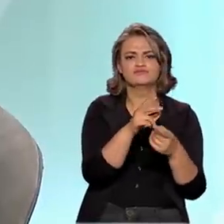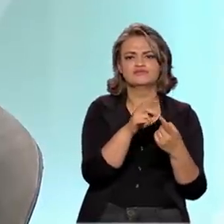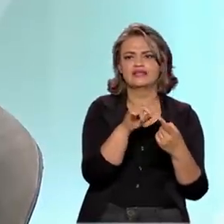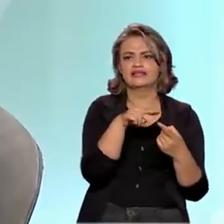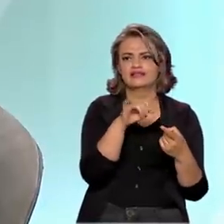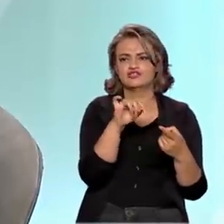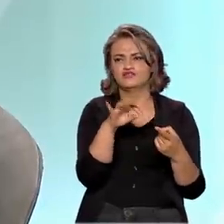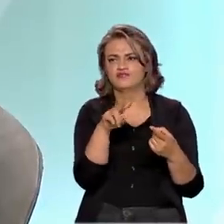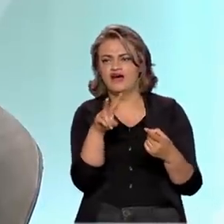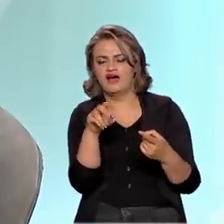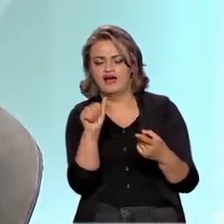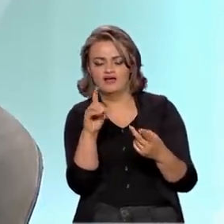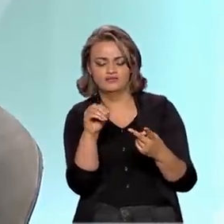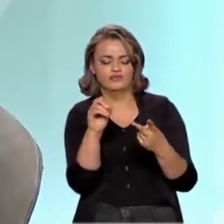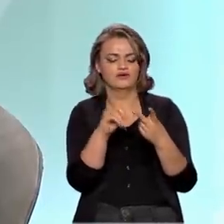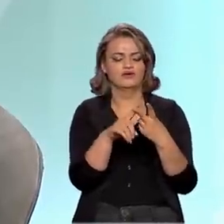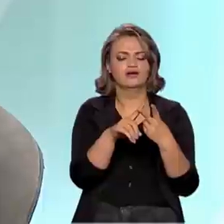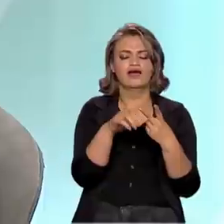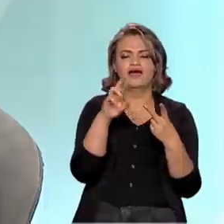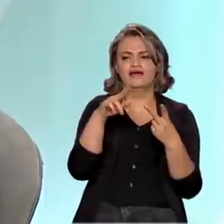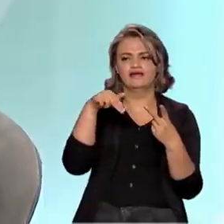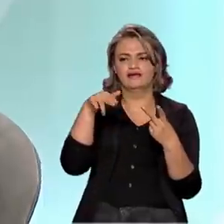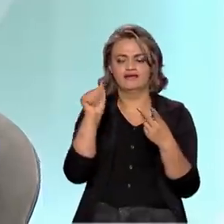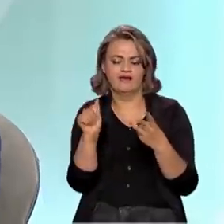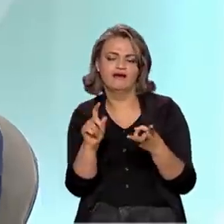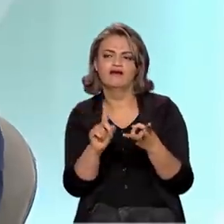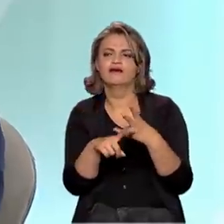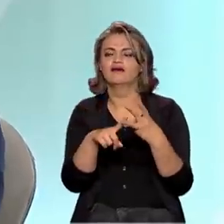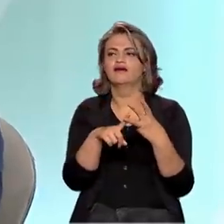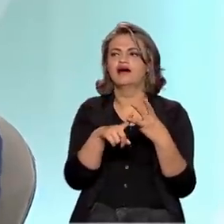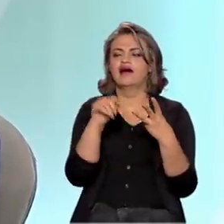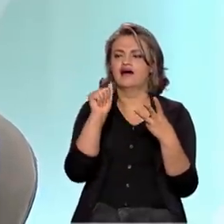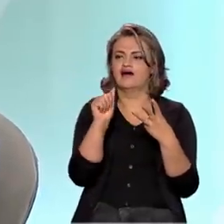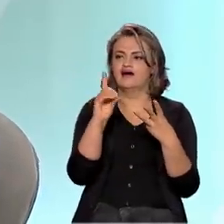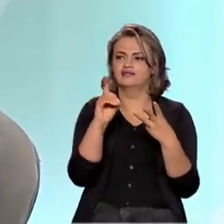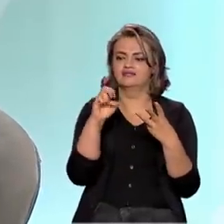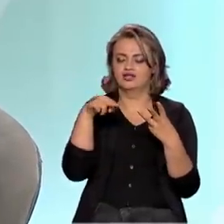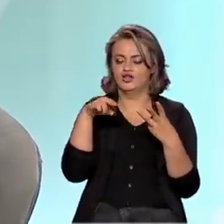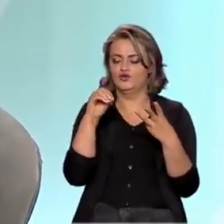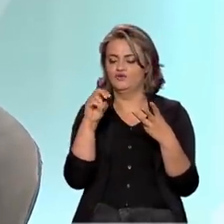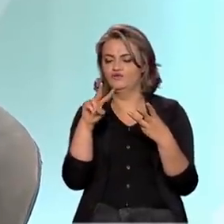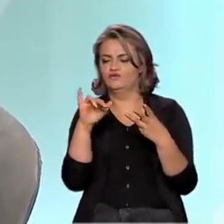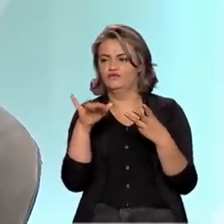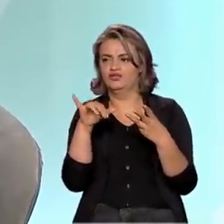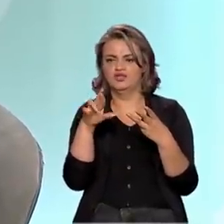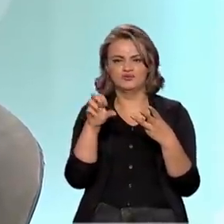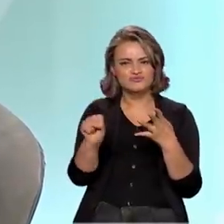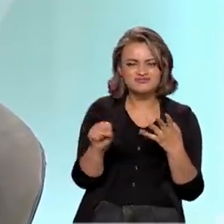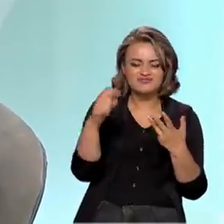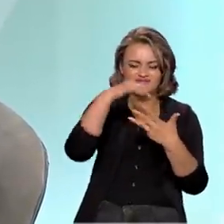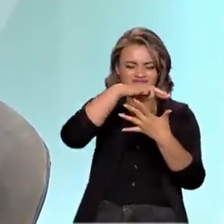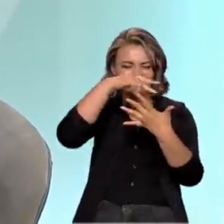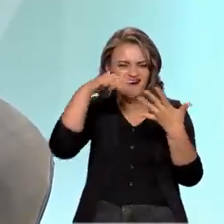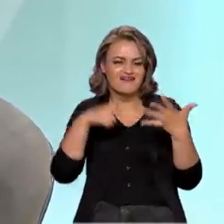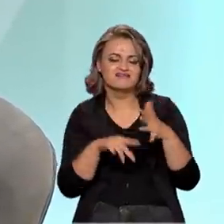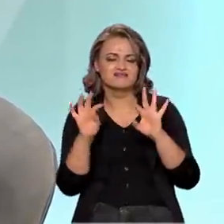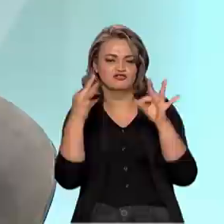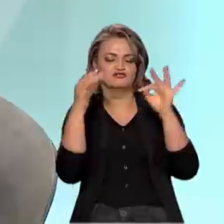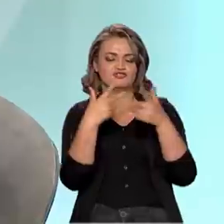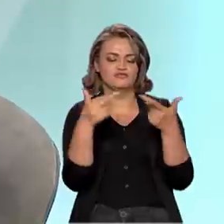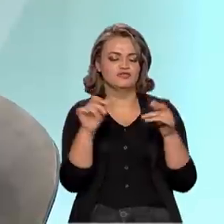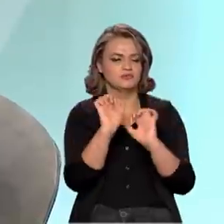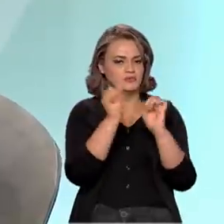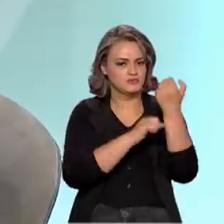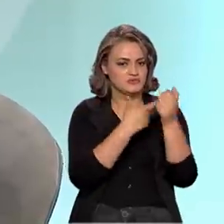inativado, mensageiro RNA ou adenovírus, uma série de tecnologias diferentes.